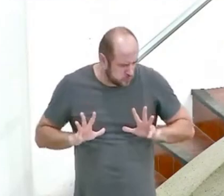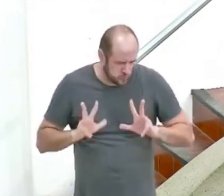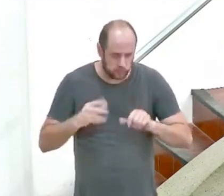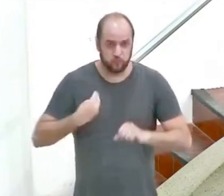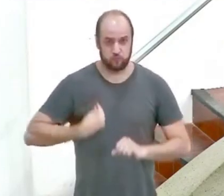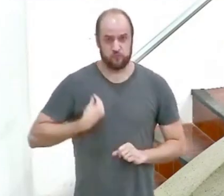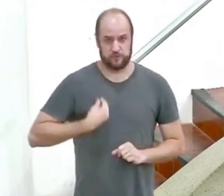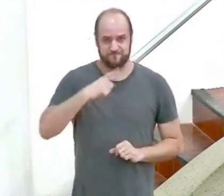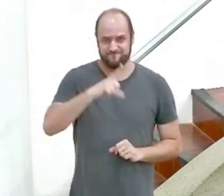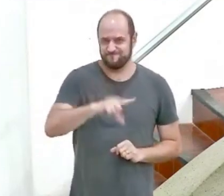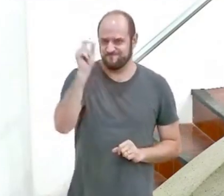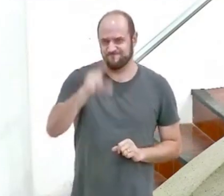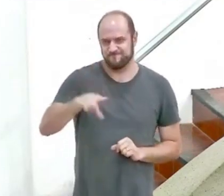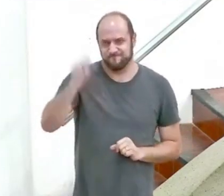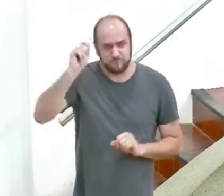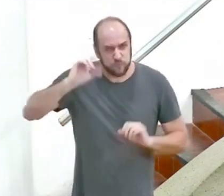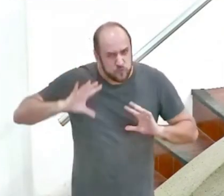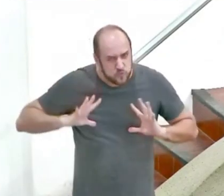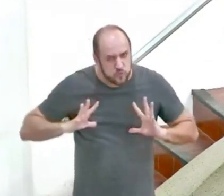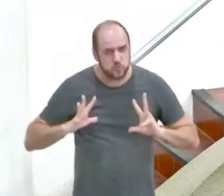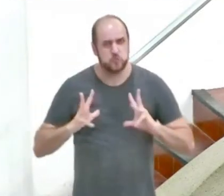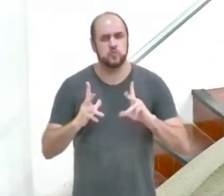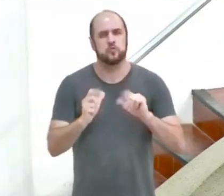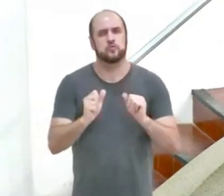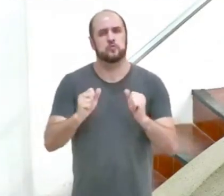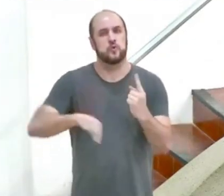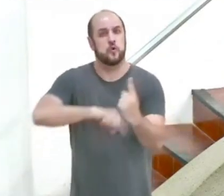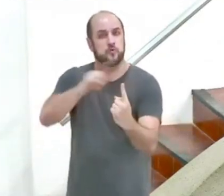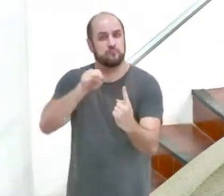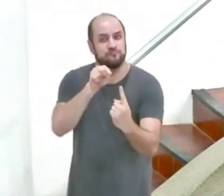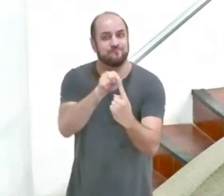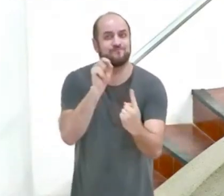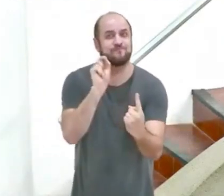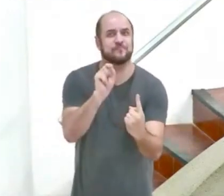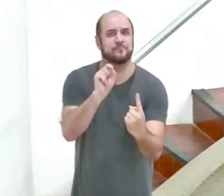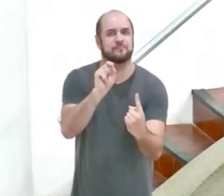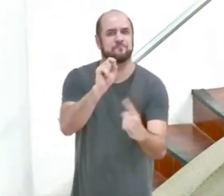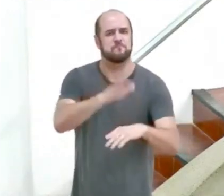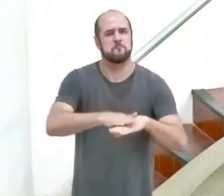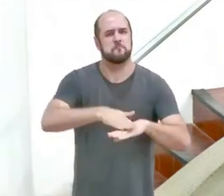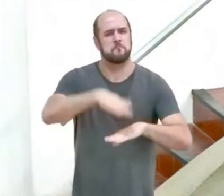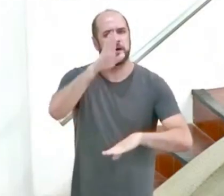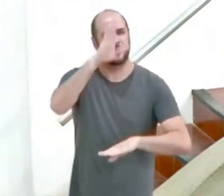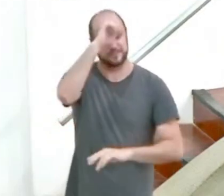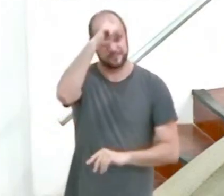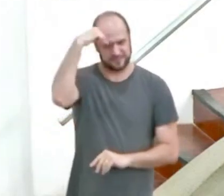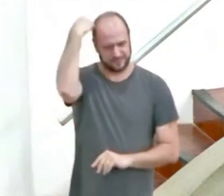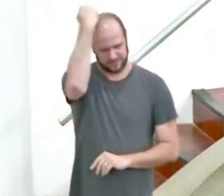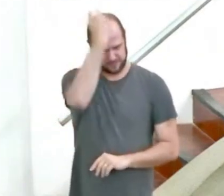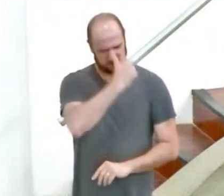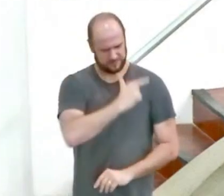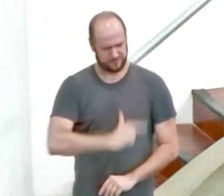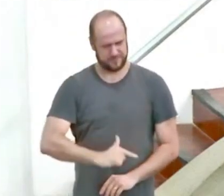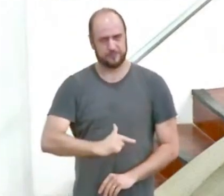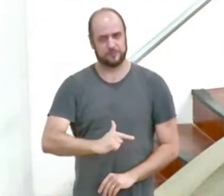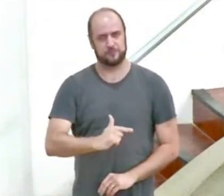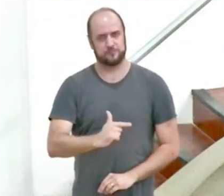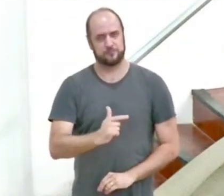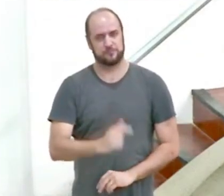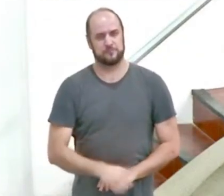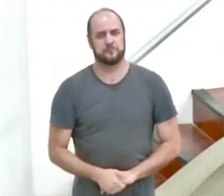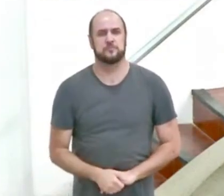decisões, com vistas a ser mais santo, com vistas